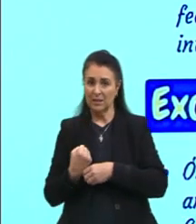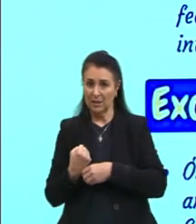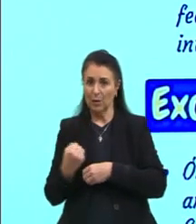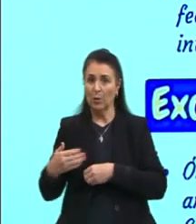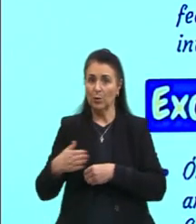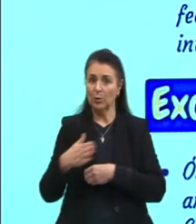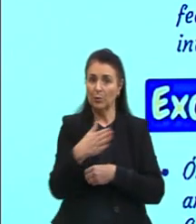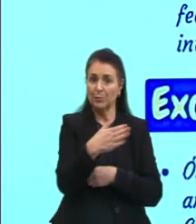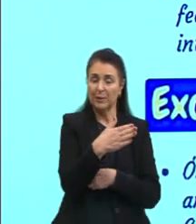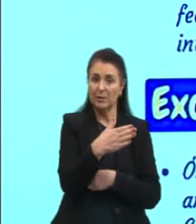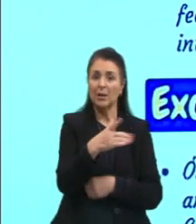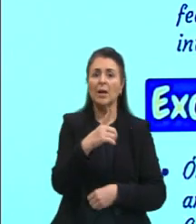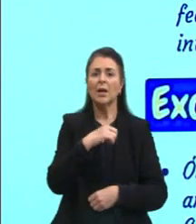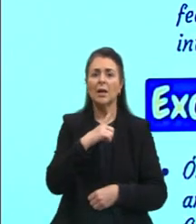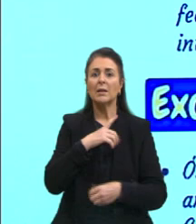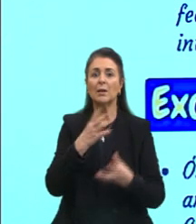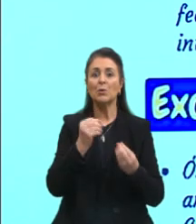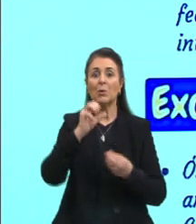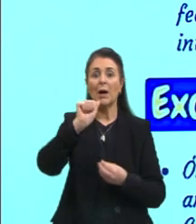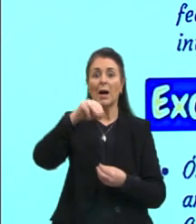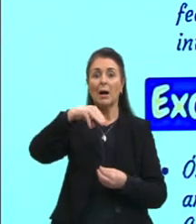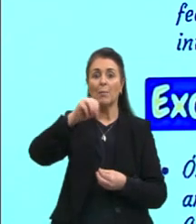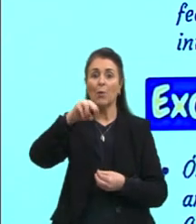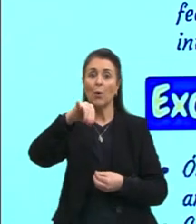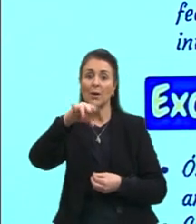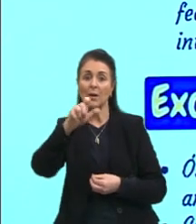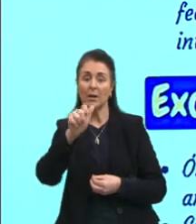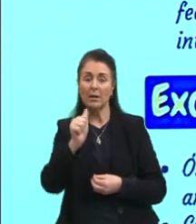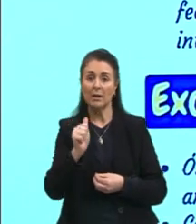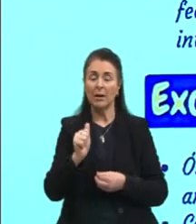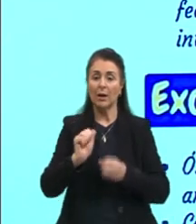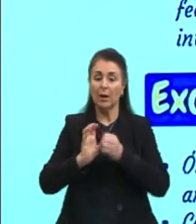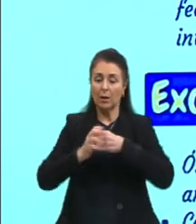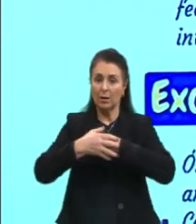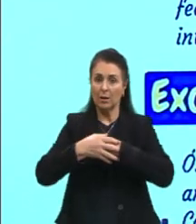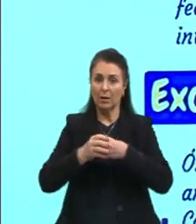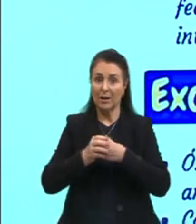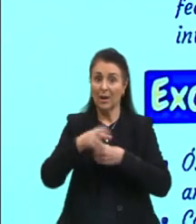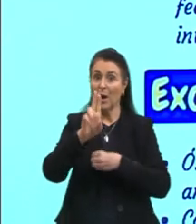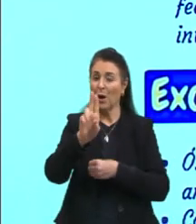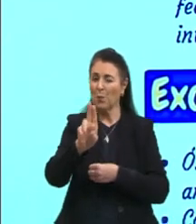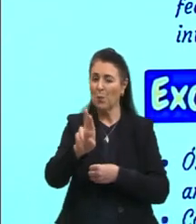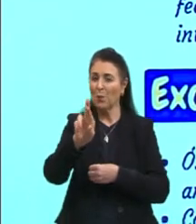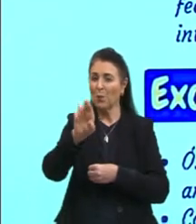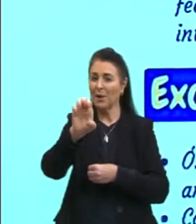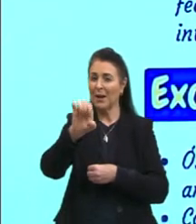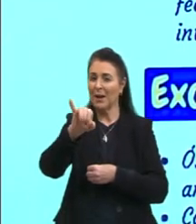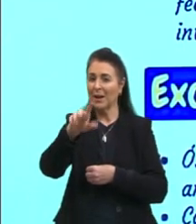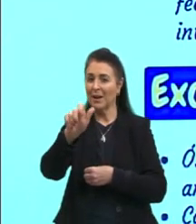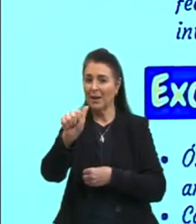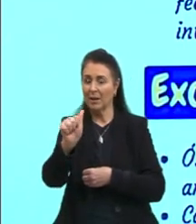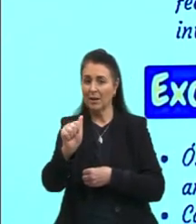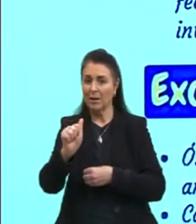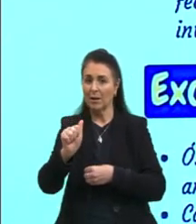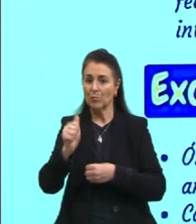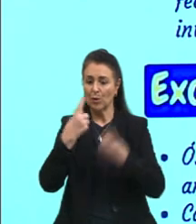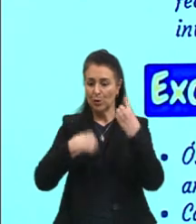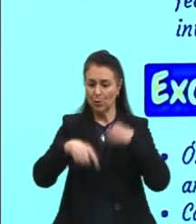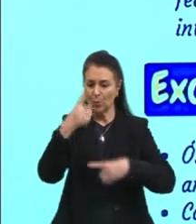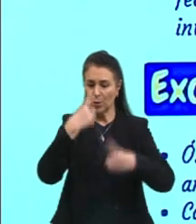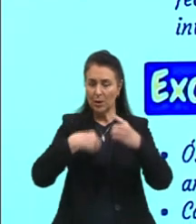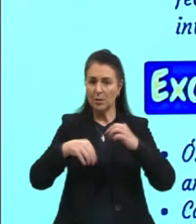ósseos tem bastante amônia. E nos cartilaginosos, ureia. A circulação, então, é simples,